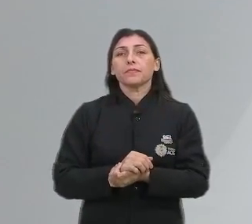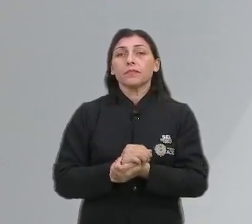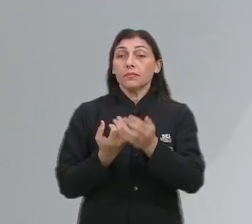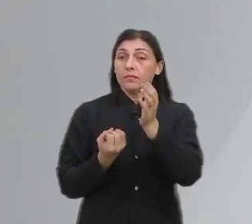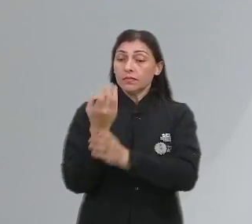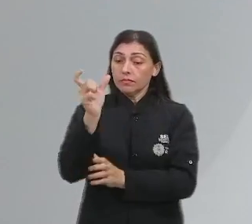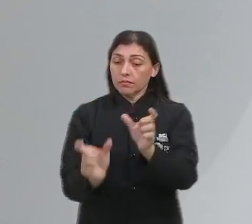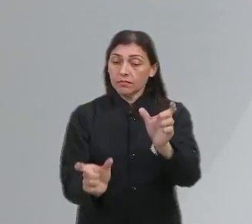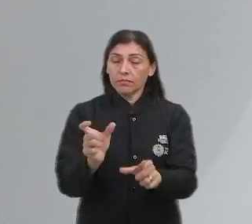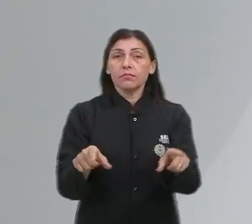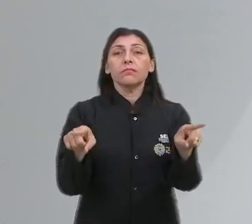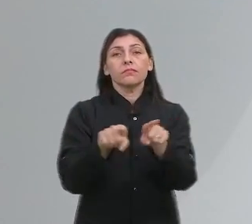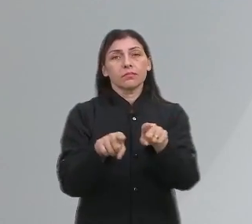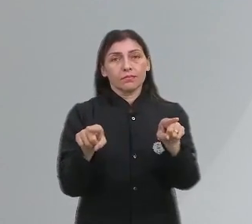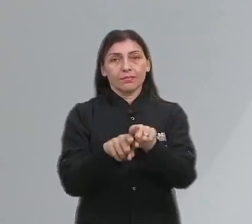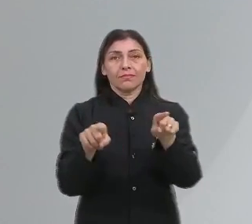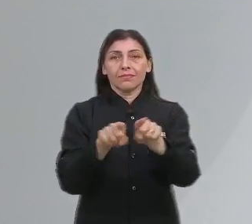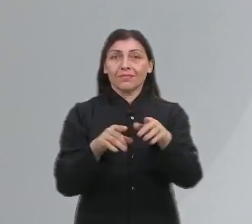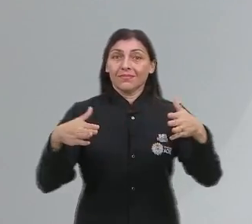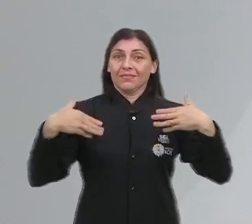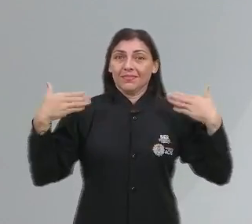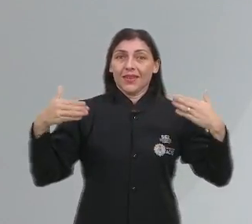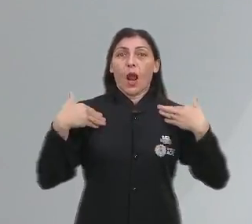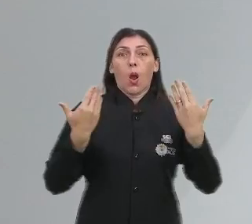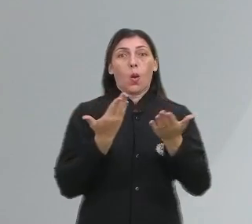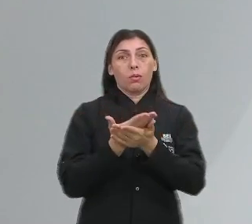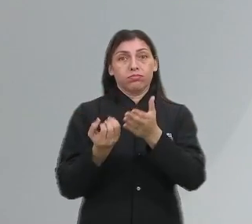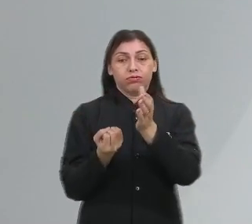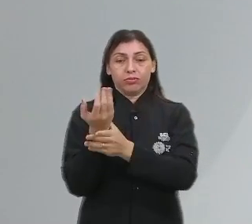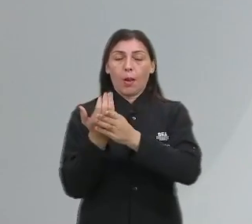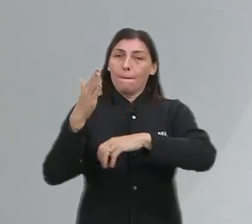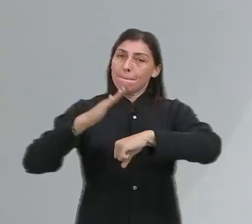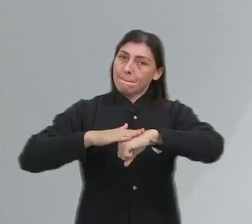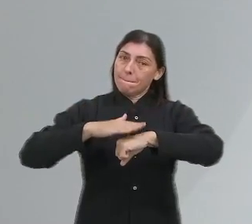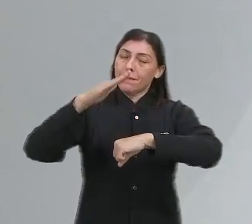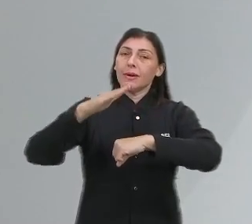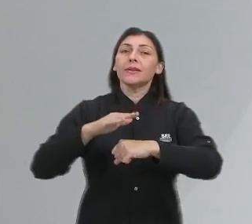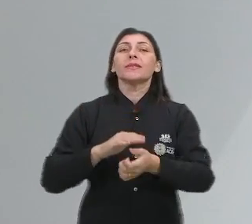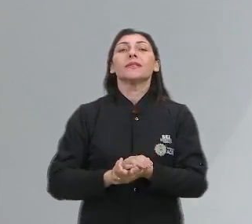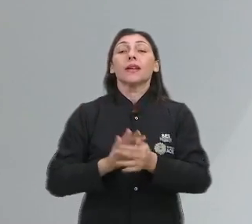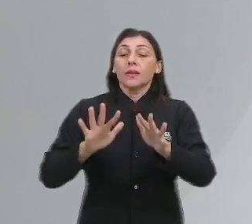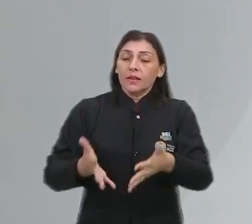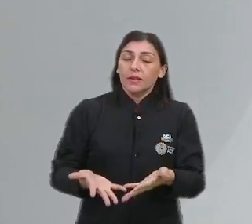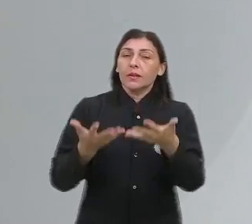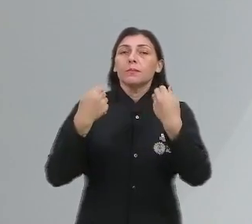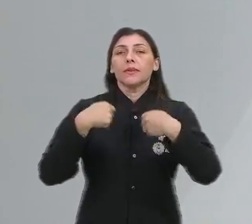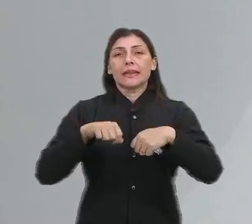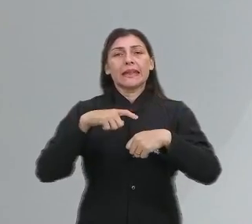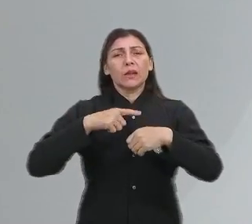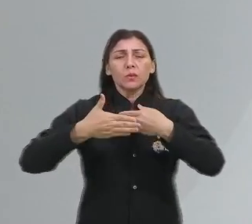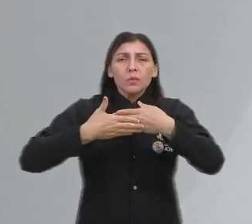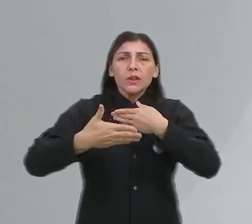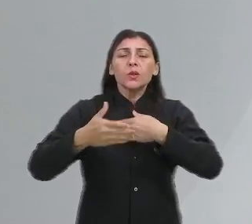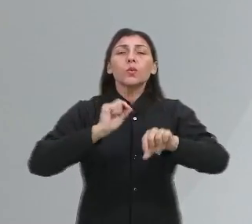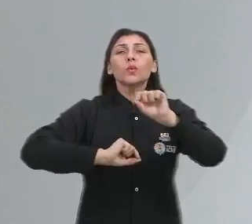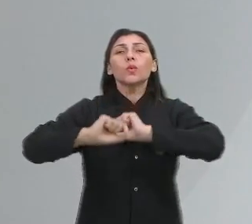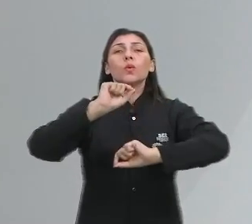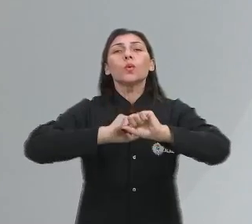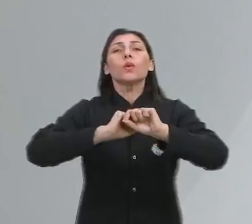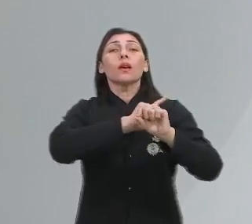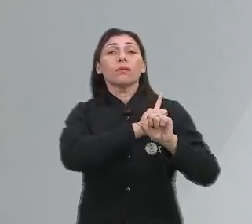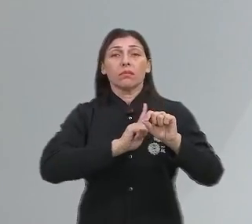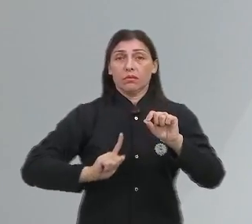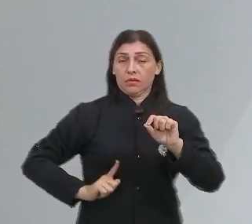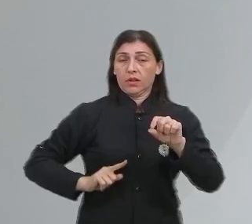produtores também, eles se animam e passam a produzir mais, né? Então, esses incentivos, eles têm que partir, né? Dos órgãos